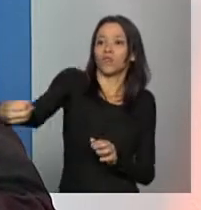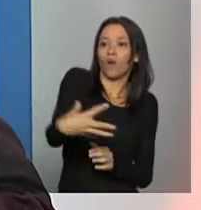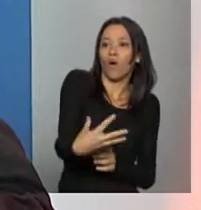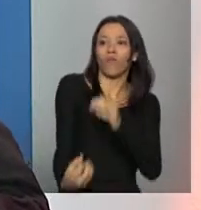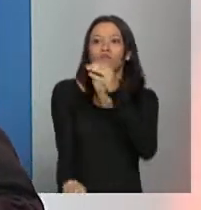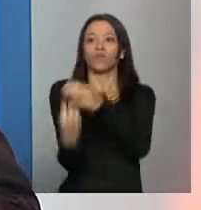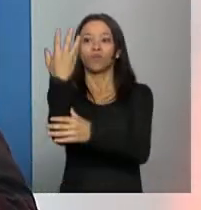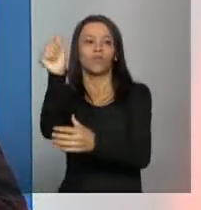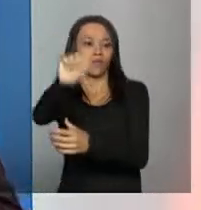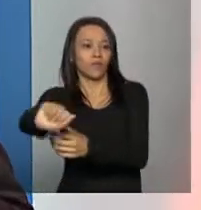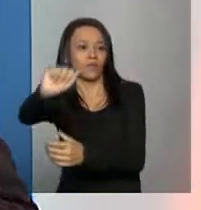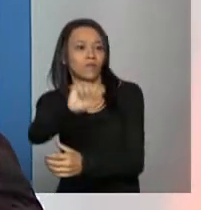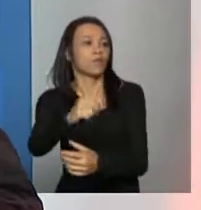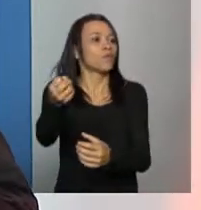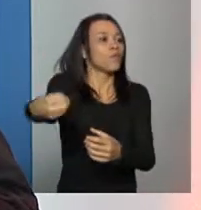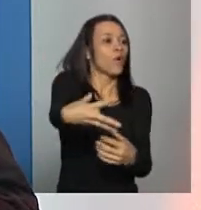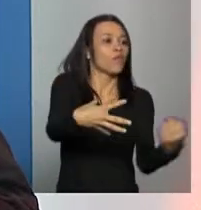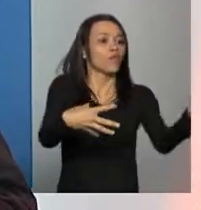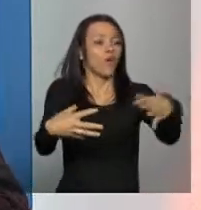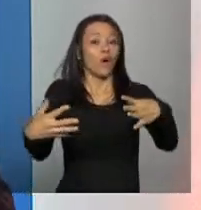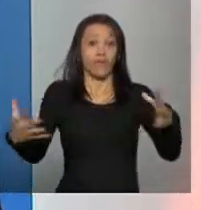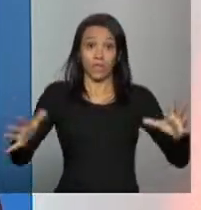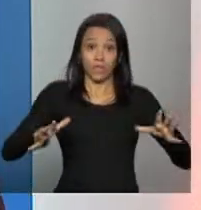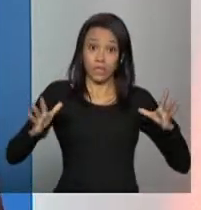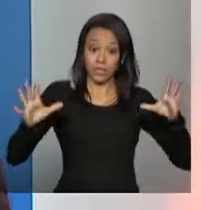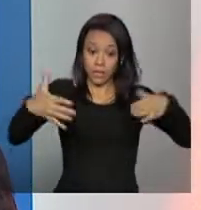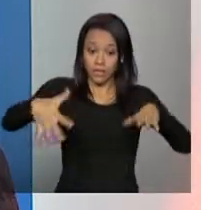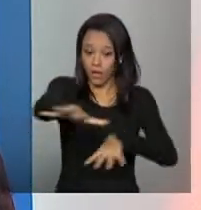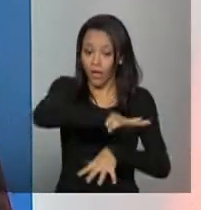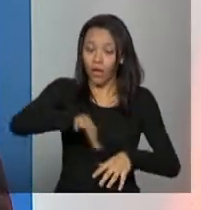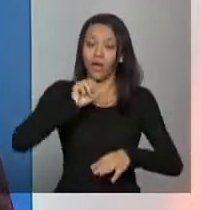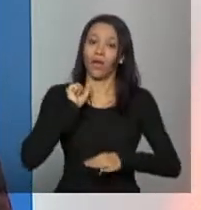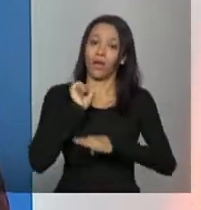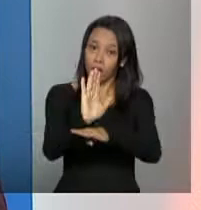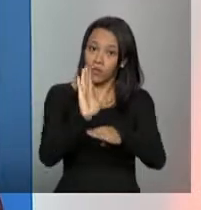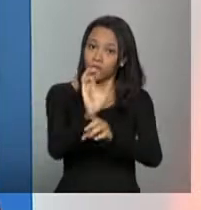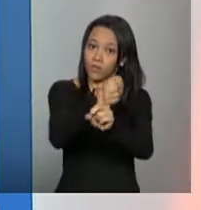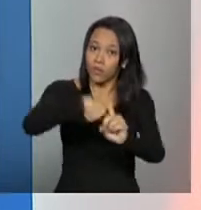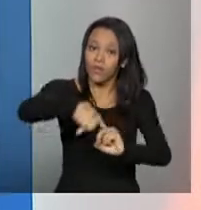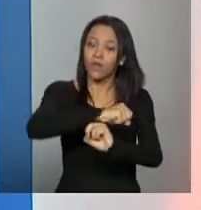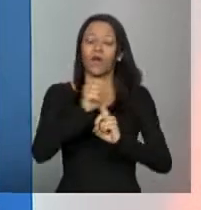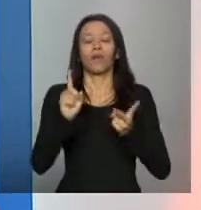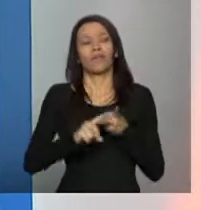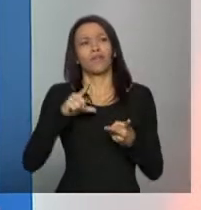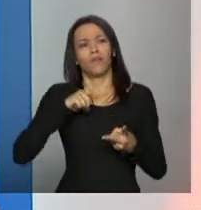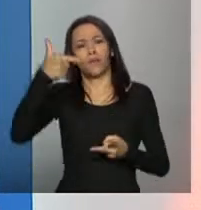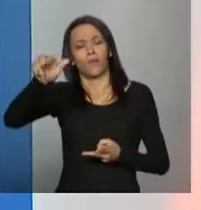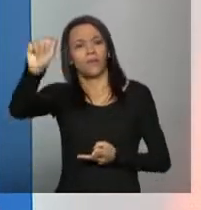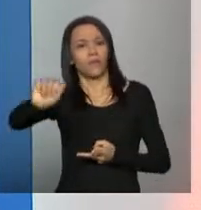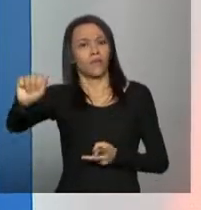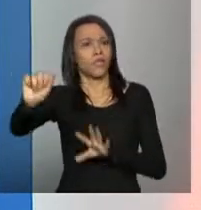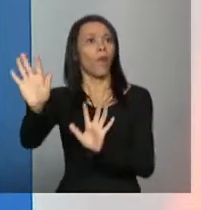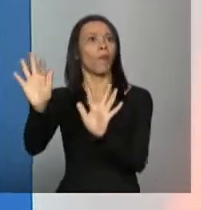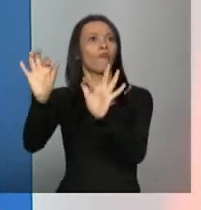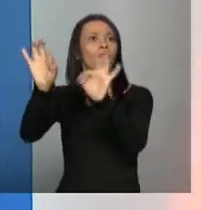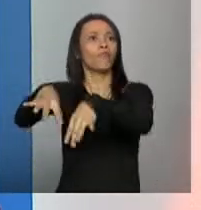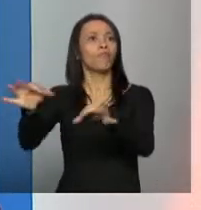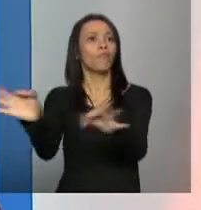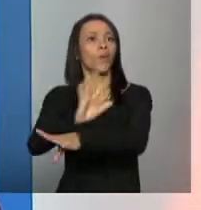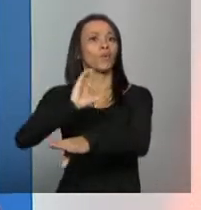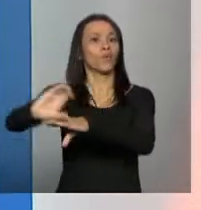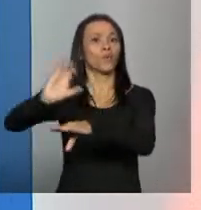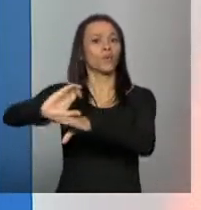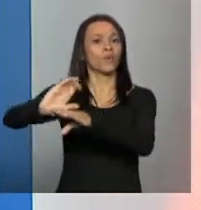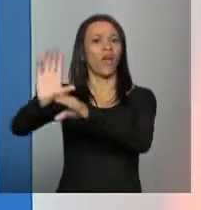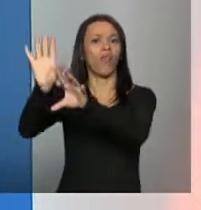campo da assistência, tem a entidade que, por sua vez, finaliza as ações e sai do campo da